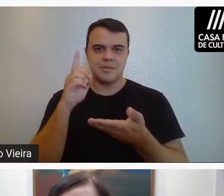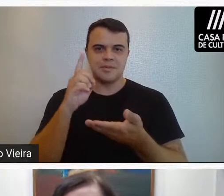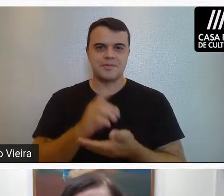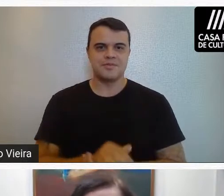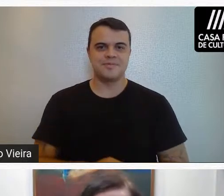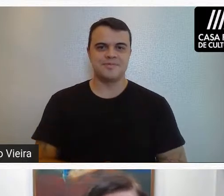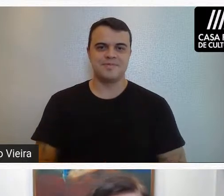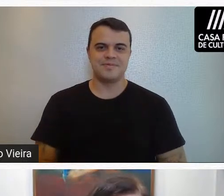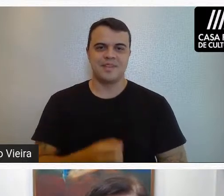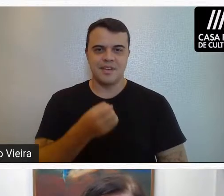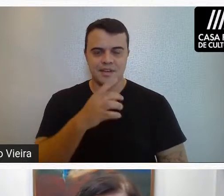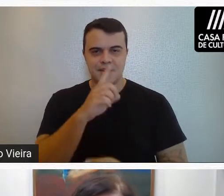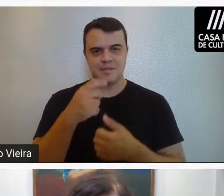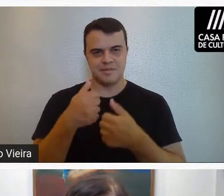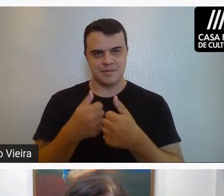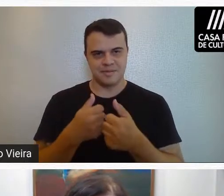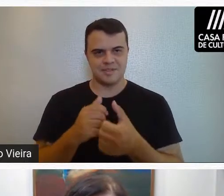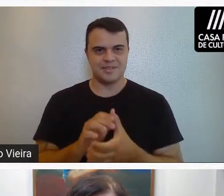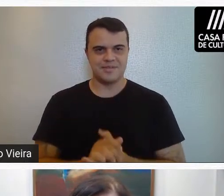Bom dia.